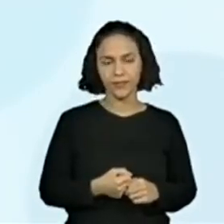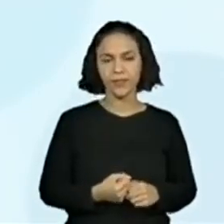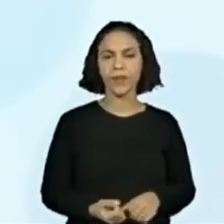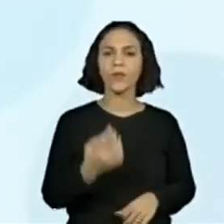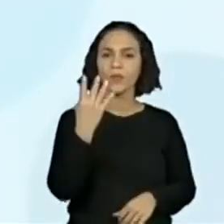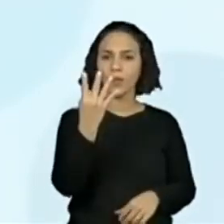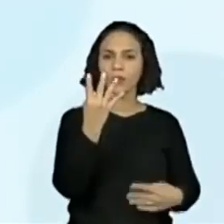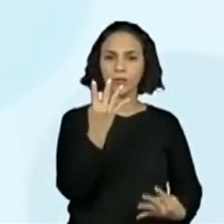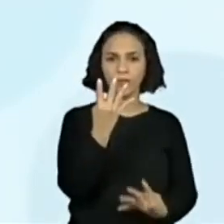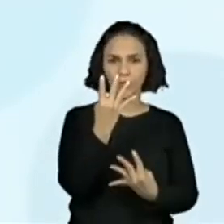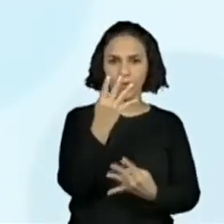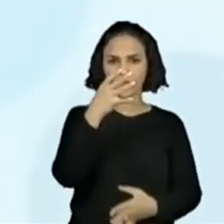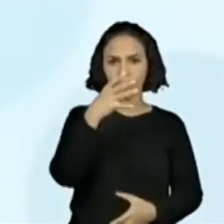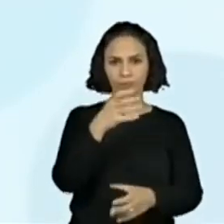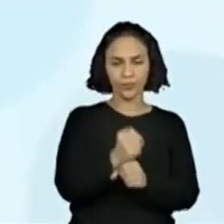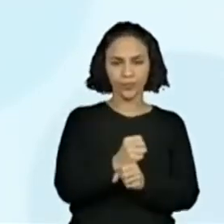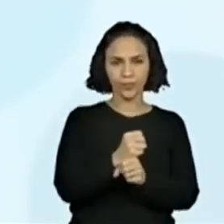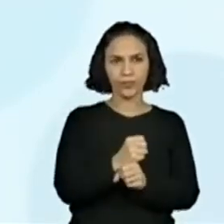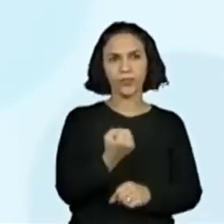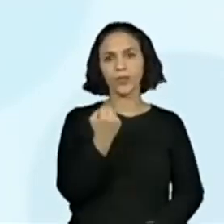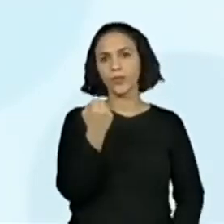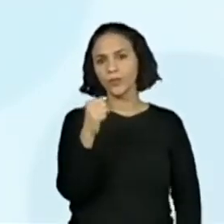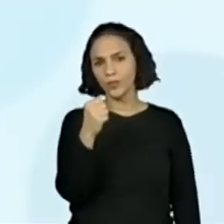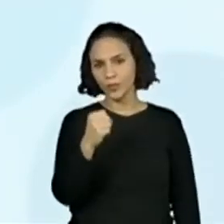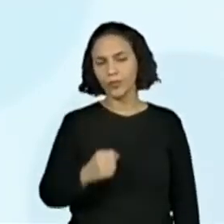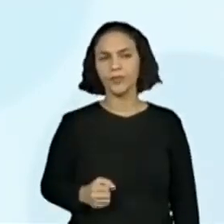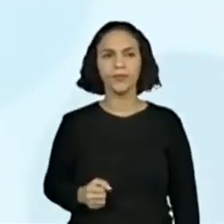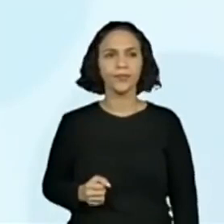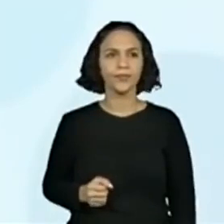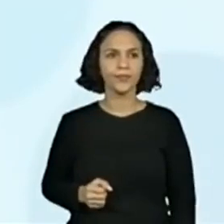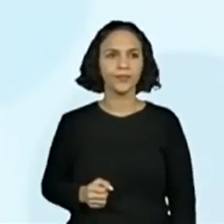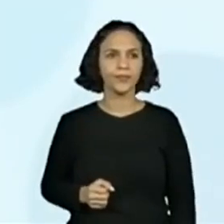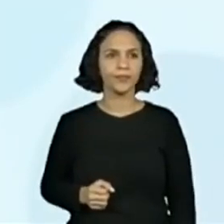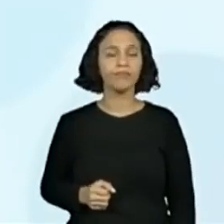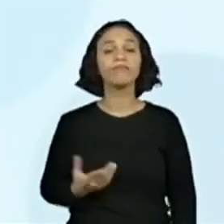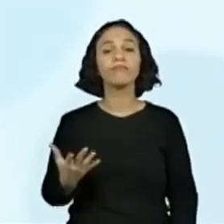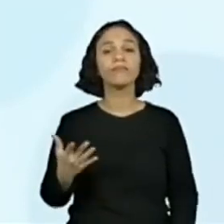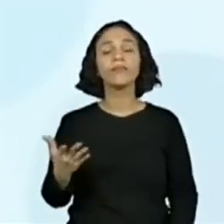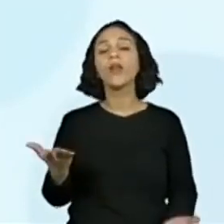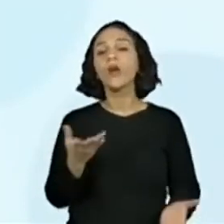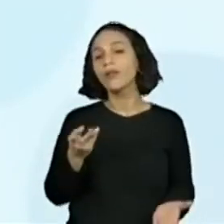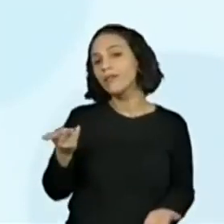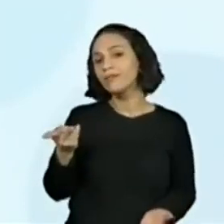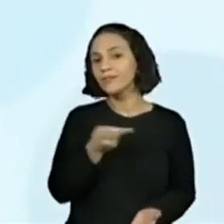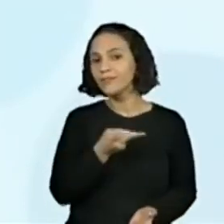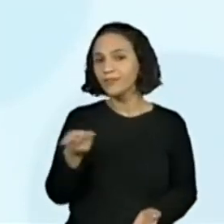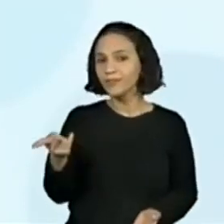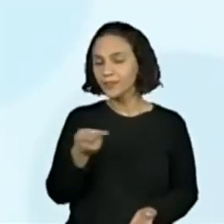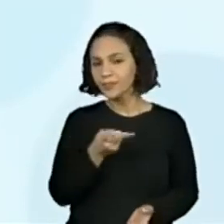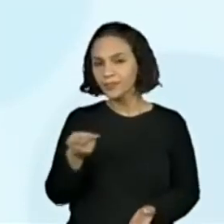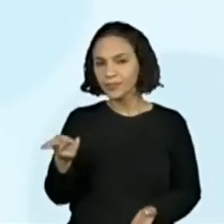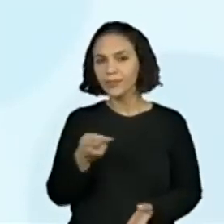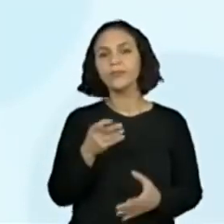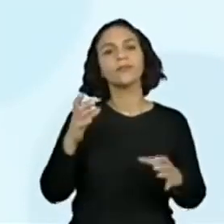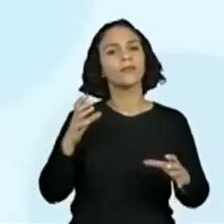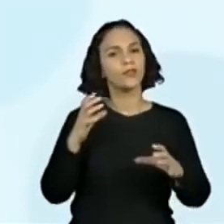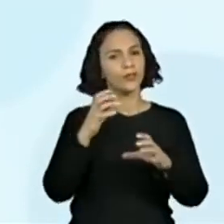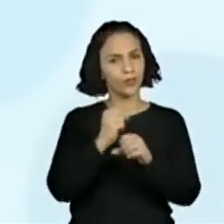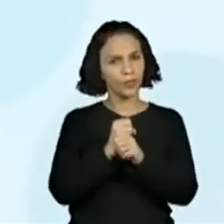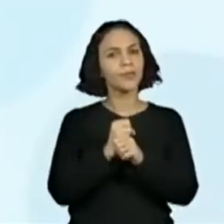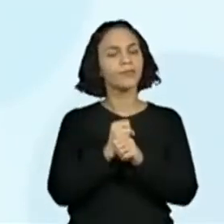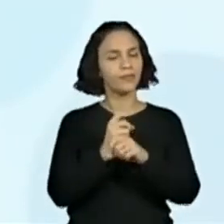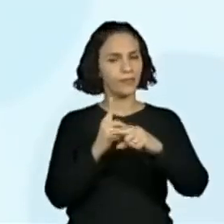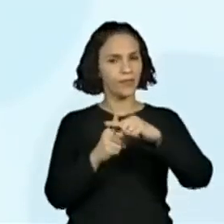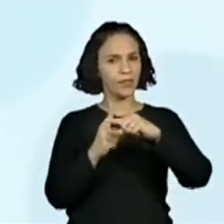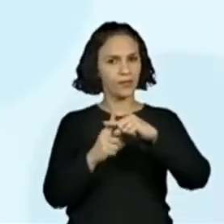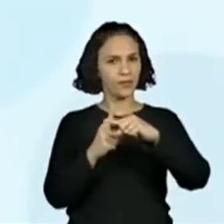6. E 4 mais 4? 8. E agora o que é que eu vou fazer? Eu vou fazer a